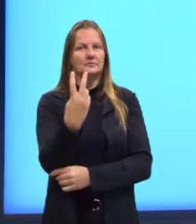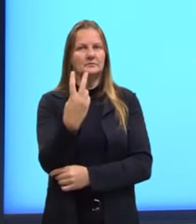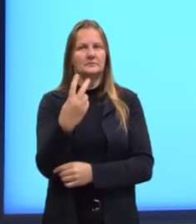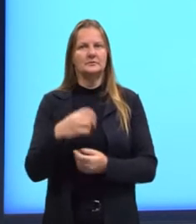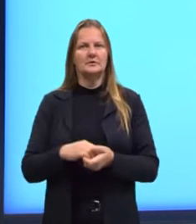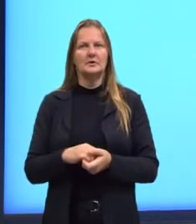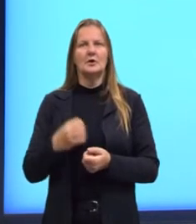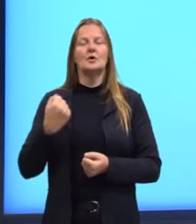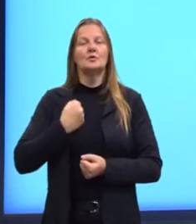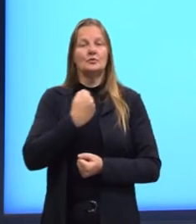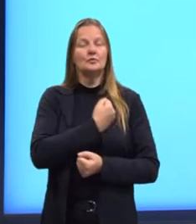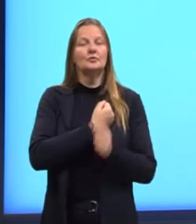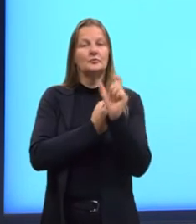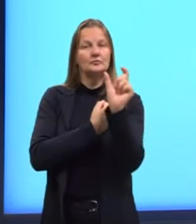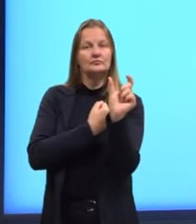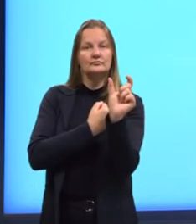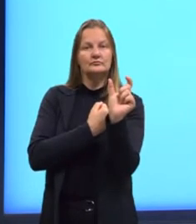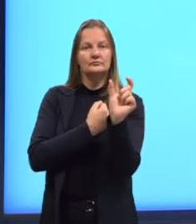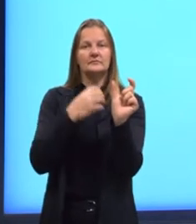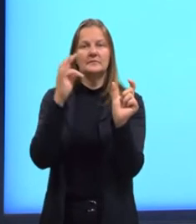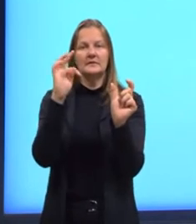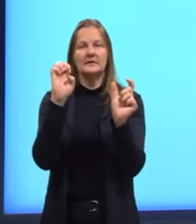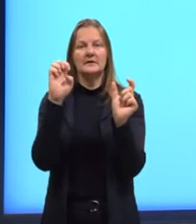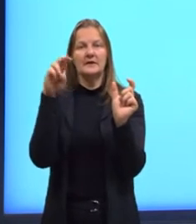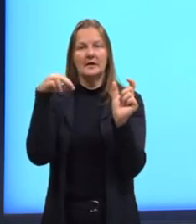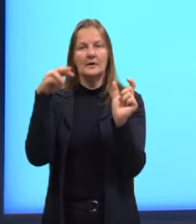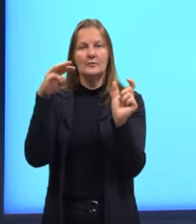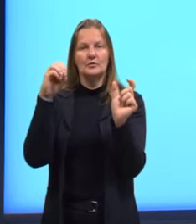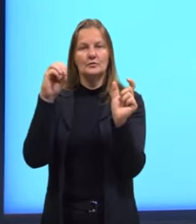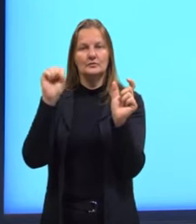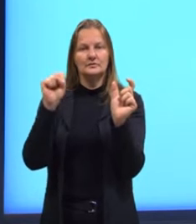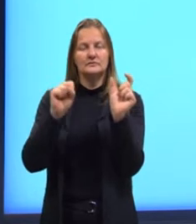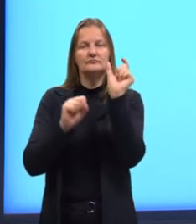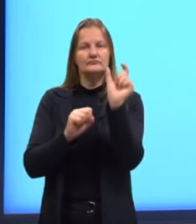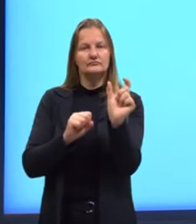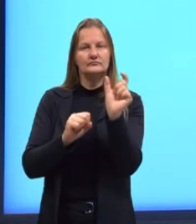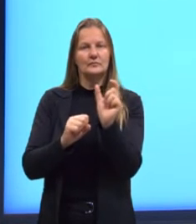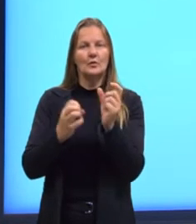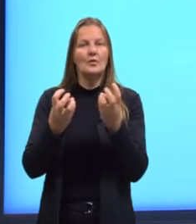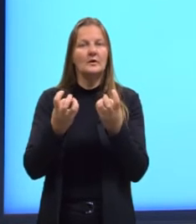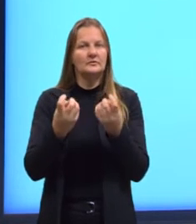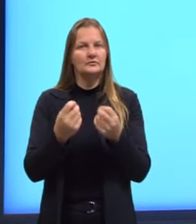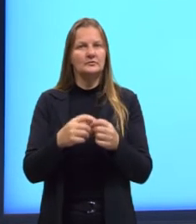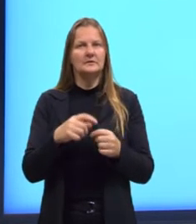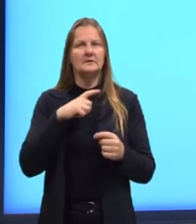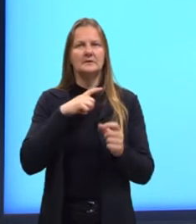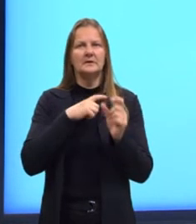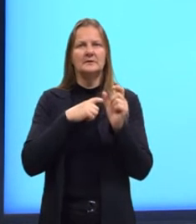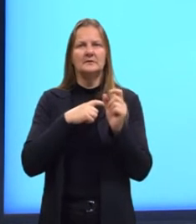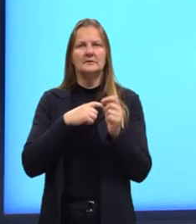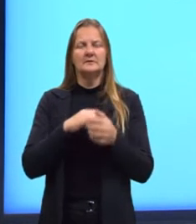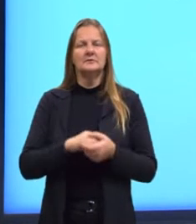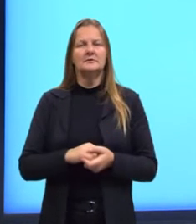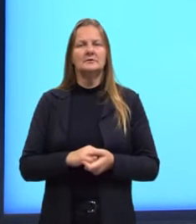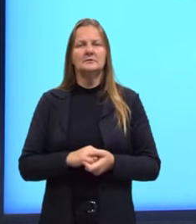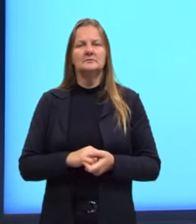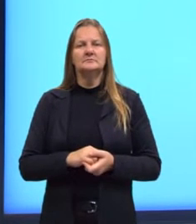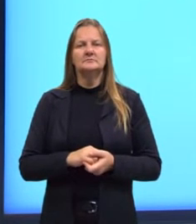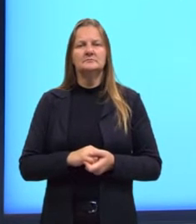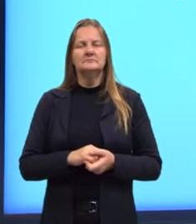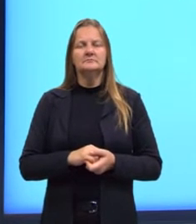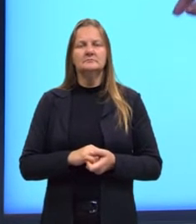O número de termos, então quantos termos tem esta sequência. Se ela tem, então, uma quantidade